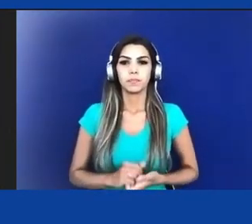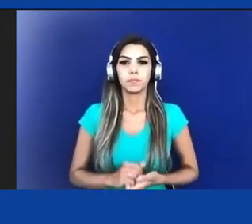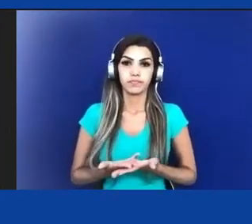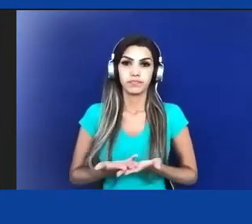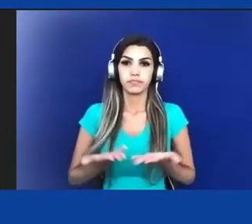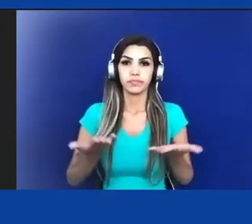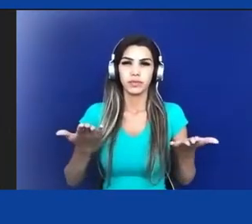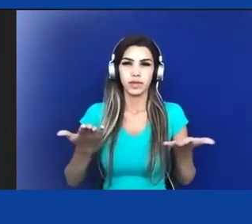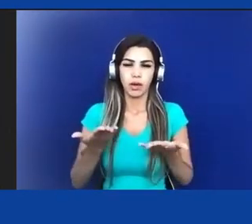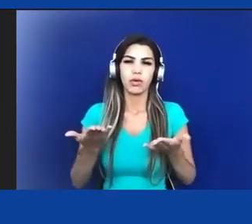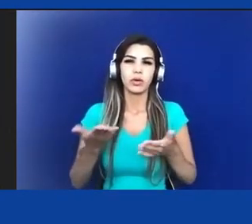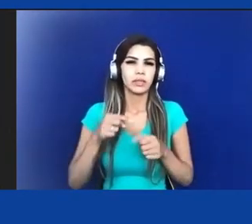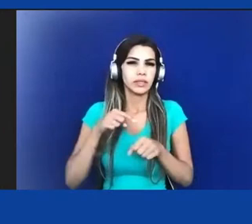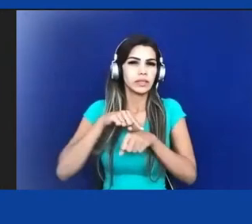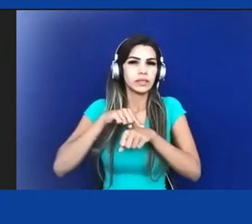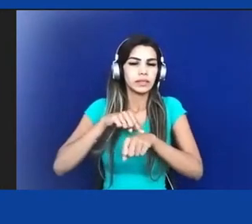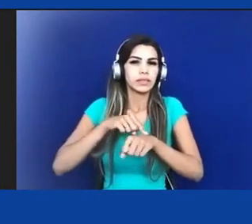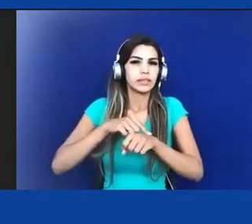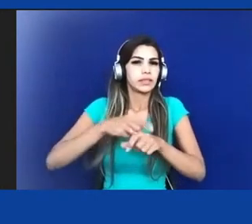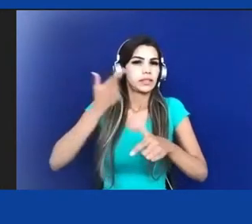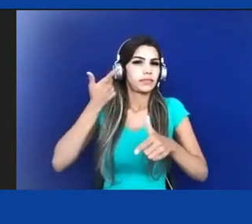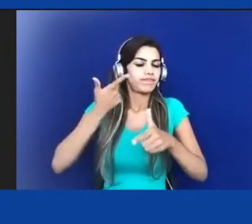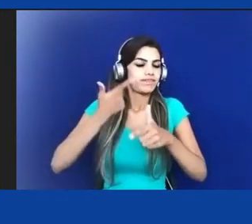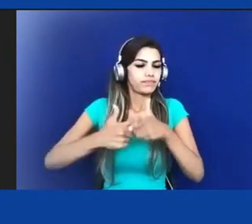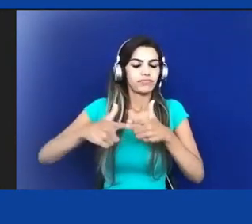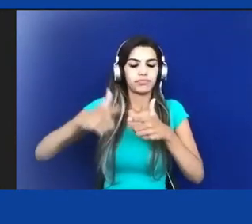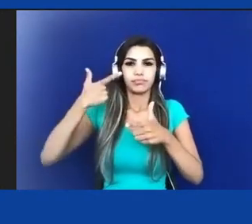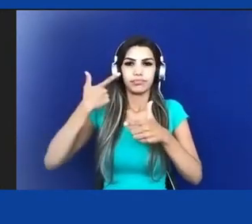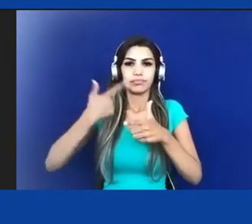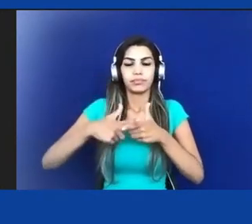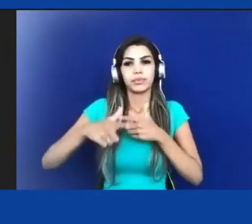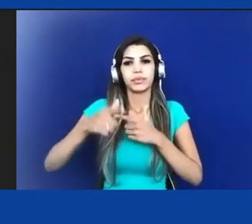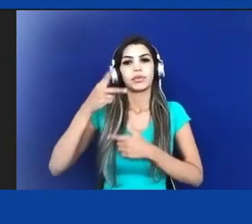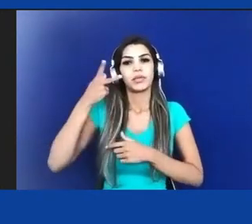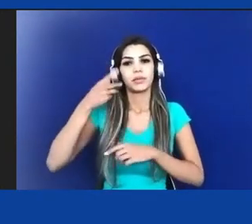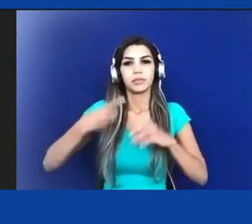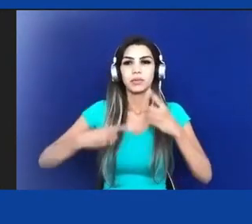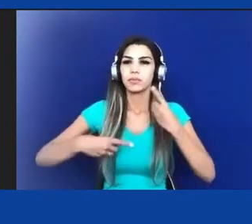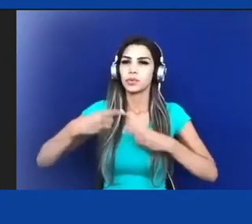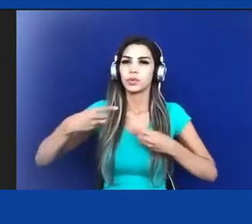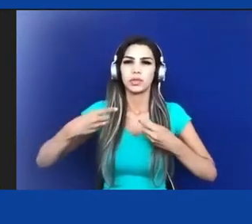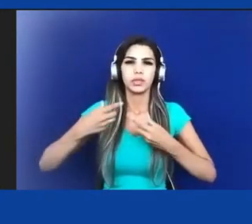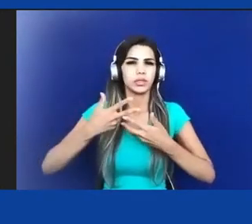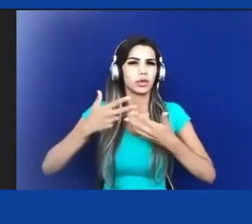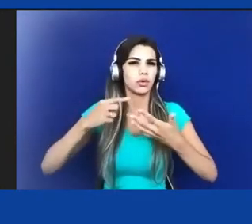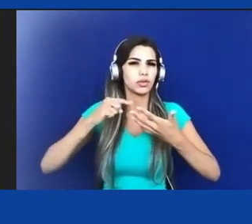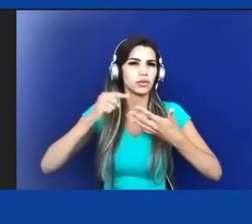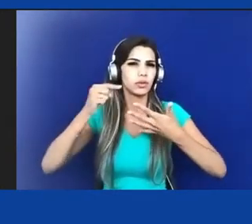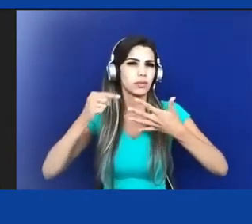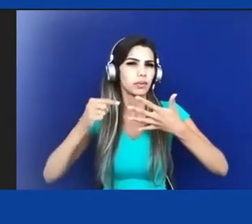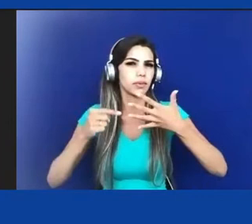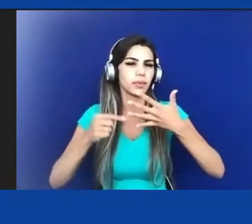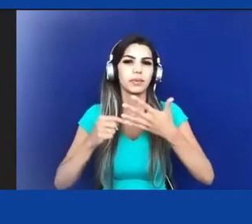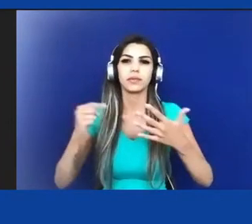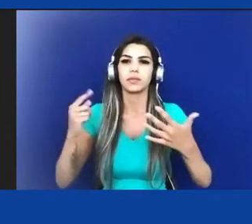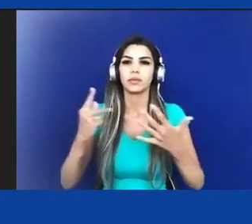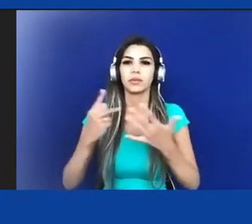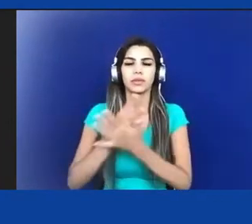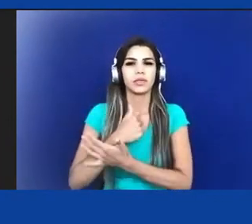com todas as coisas que estão acontecendo e que eu não preciso repetir para vocês,